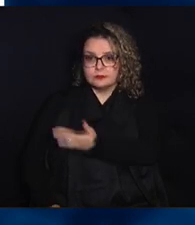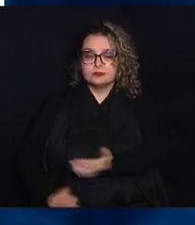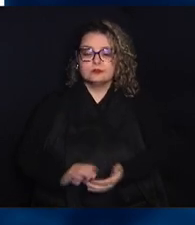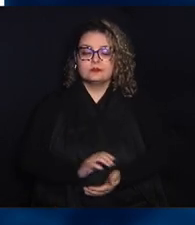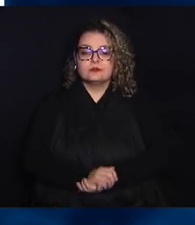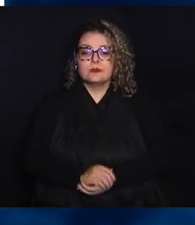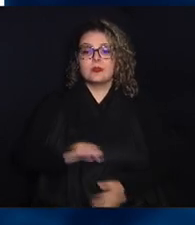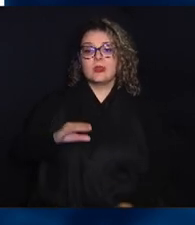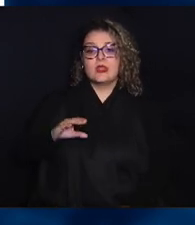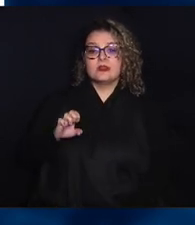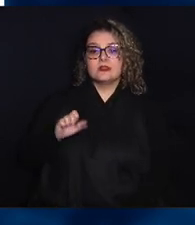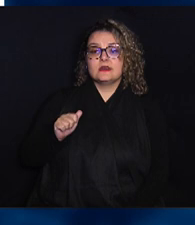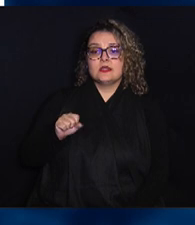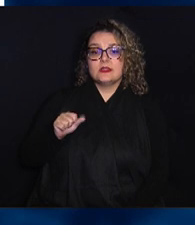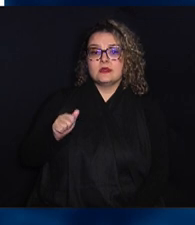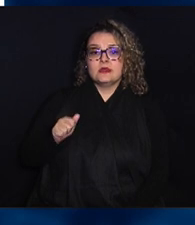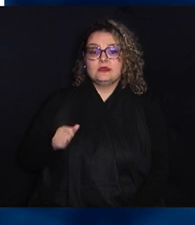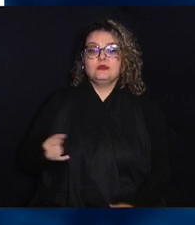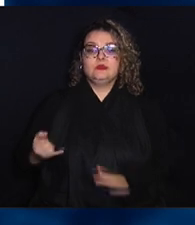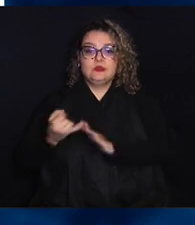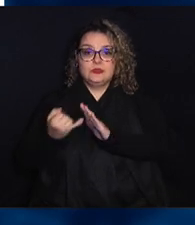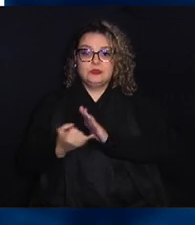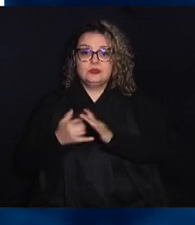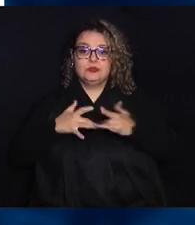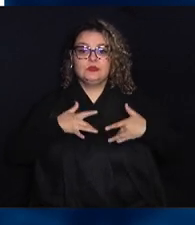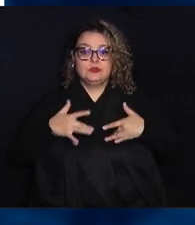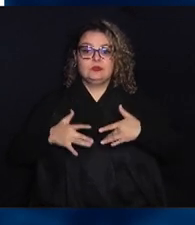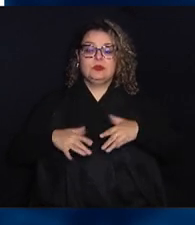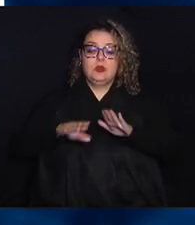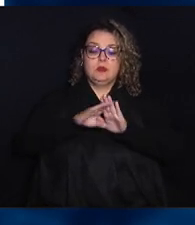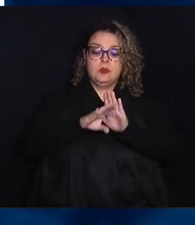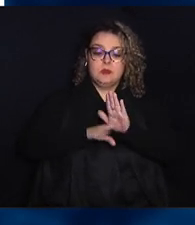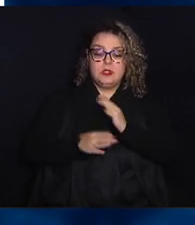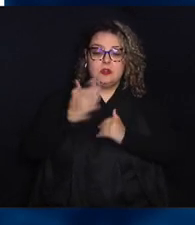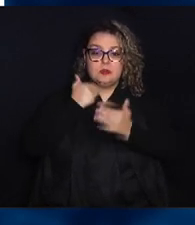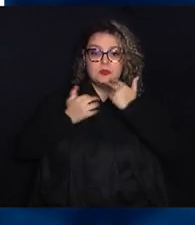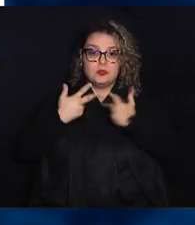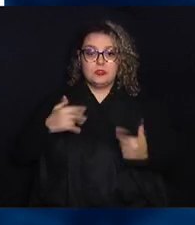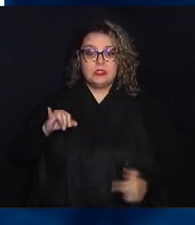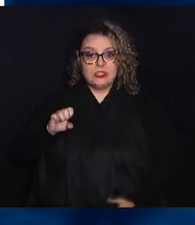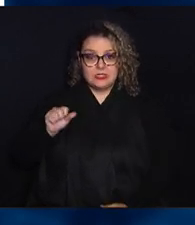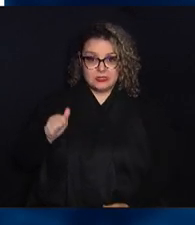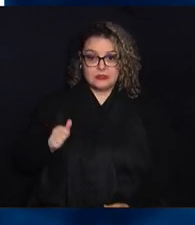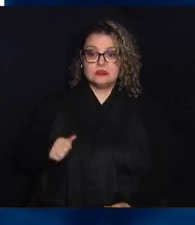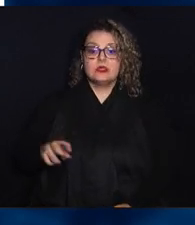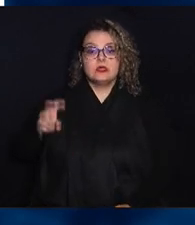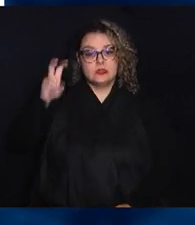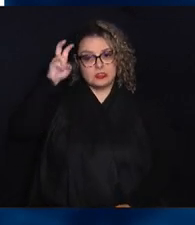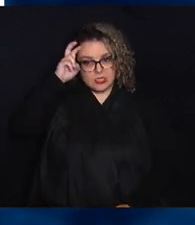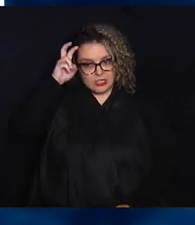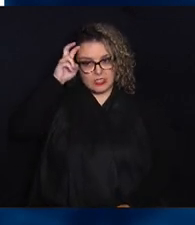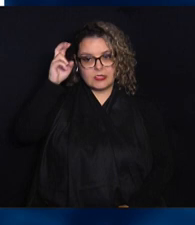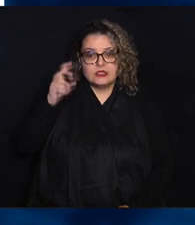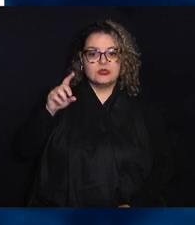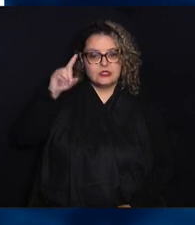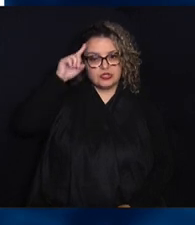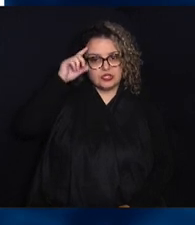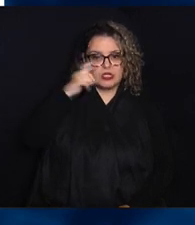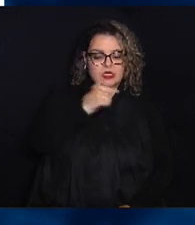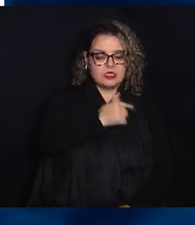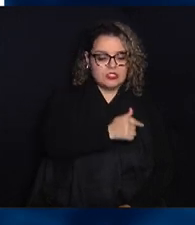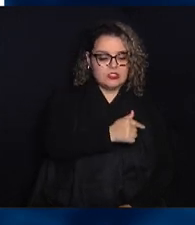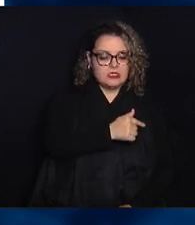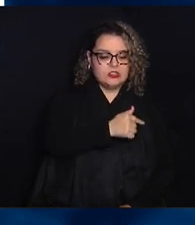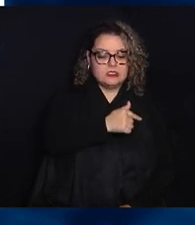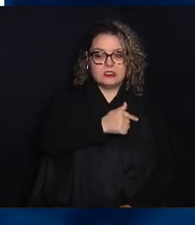SEASA, o Instituto de Solidariedade para Programas de Alimentação, o ISA, funcionará na quinta-feira, dia 30, das 7 horas da